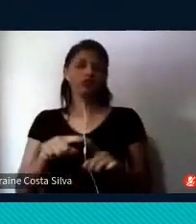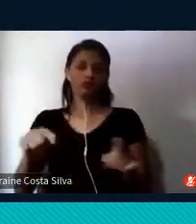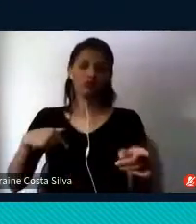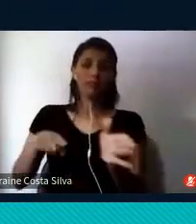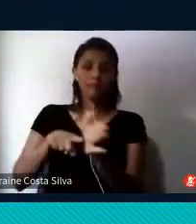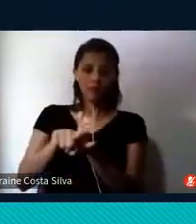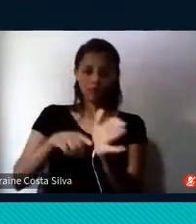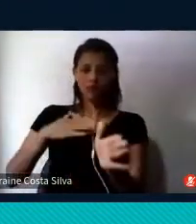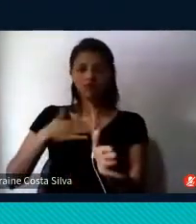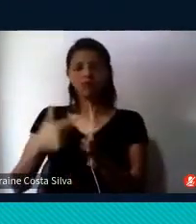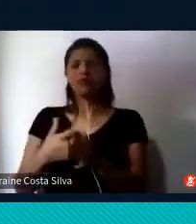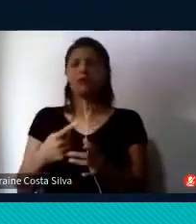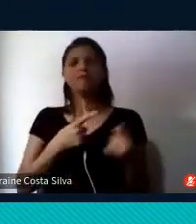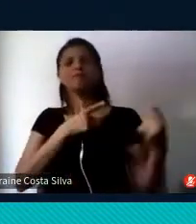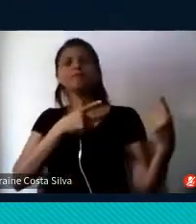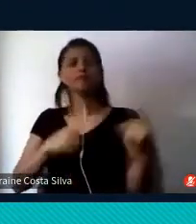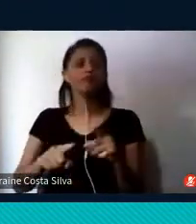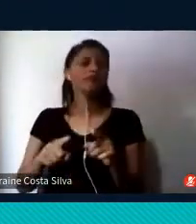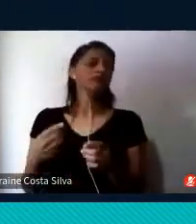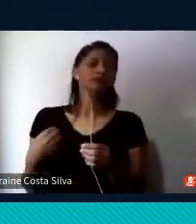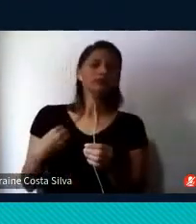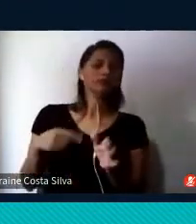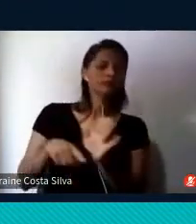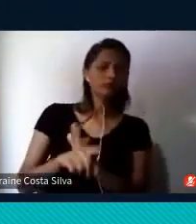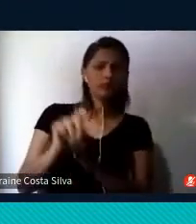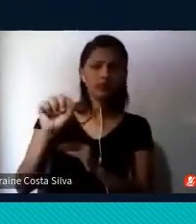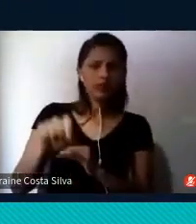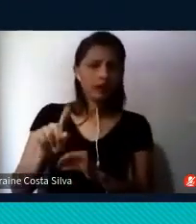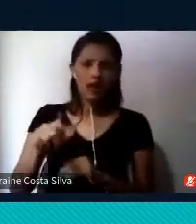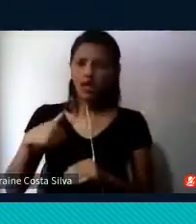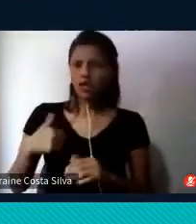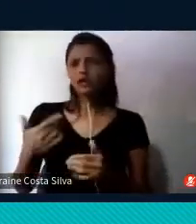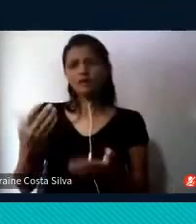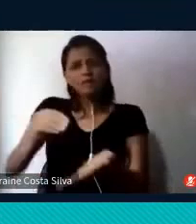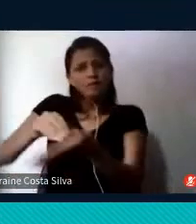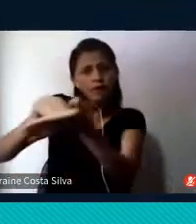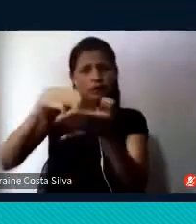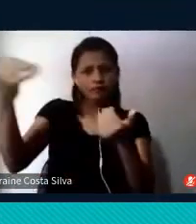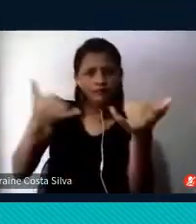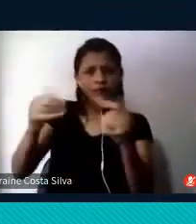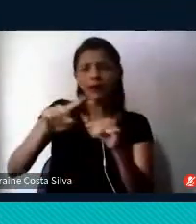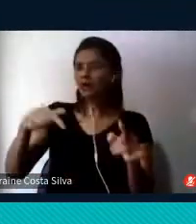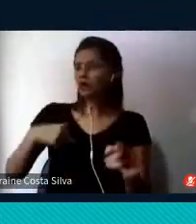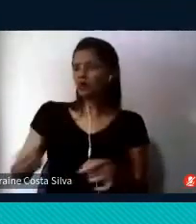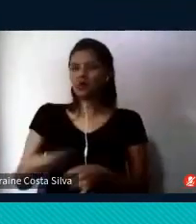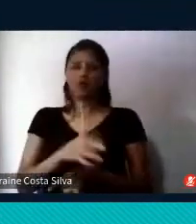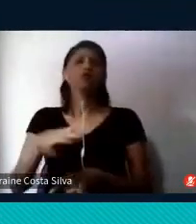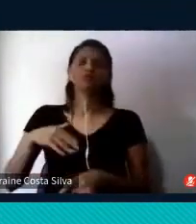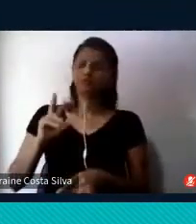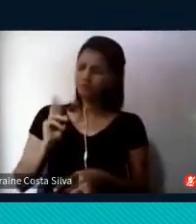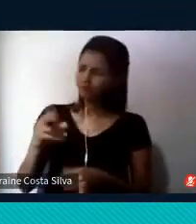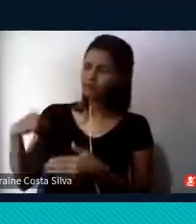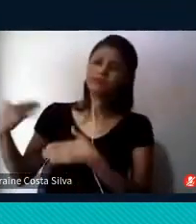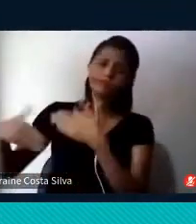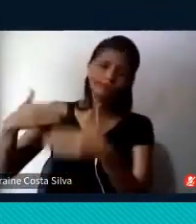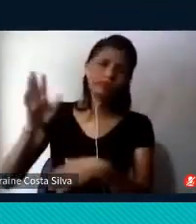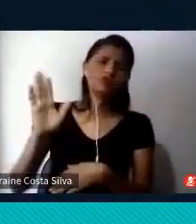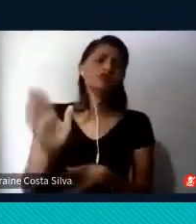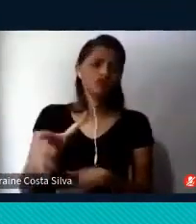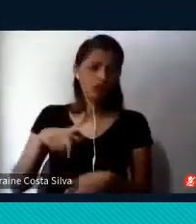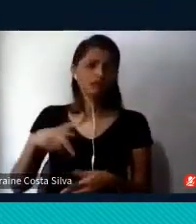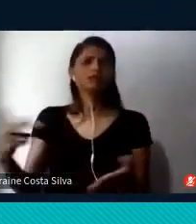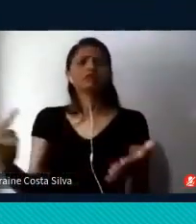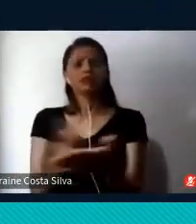a desinformação, que não é algo novo, sempre existiu na história do jornalismo e da ciência, mas em que condições,